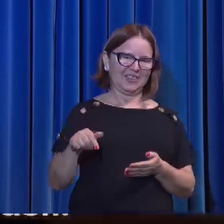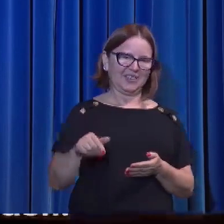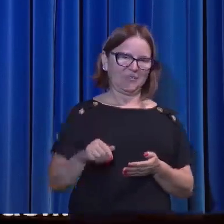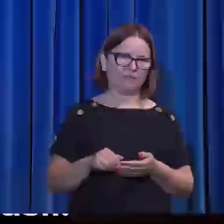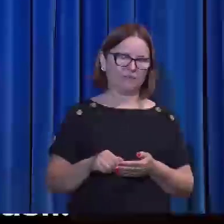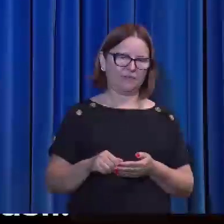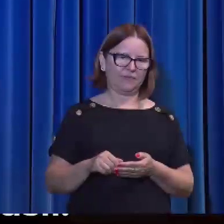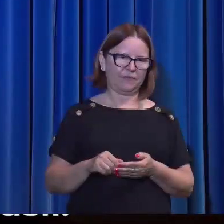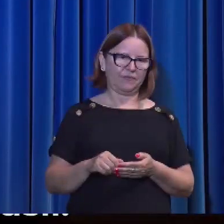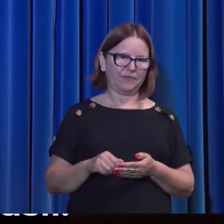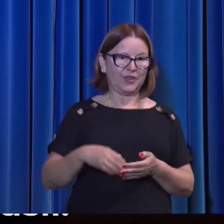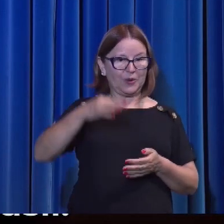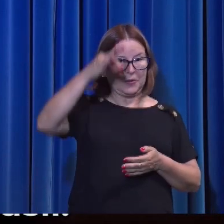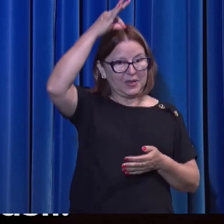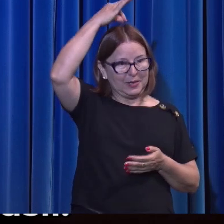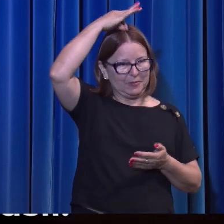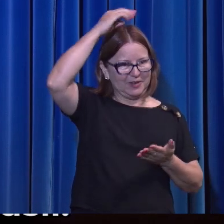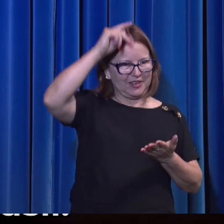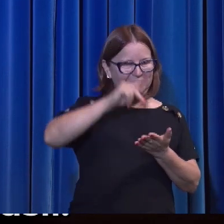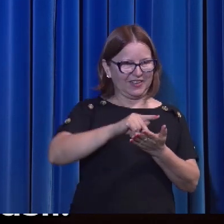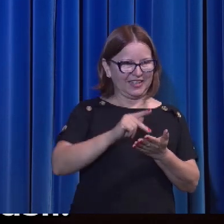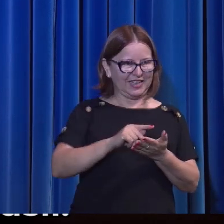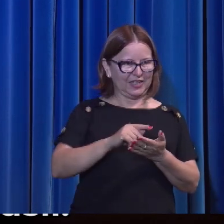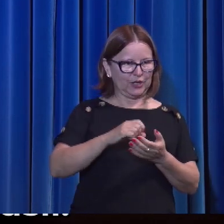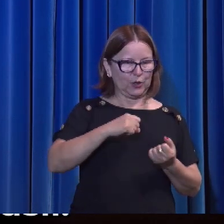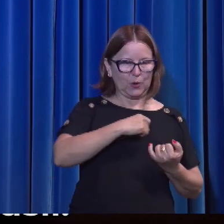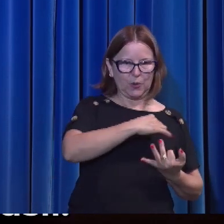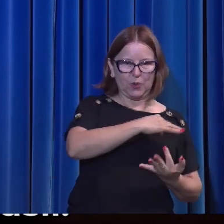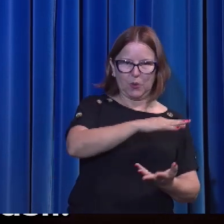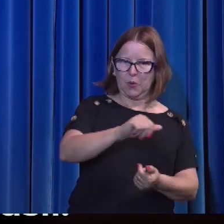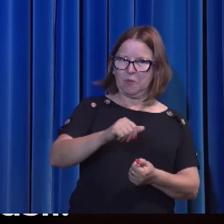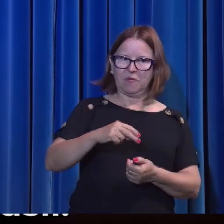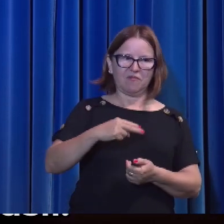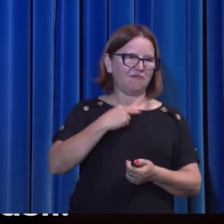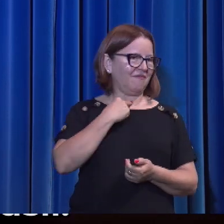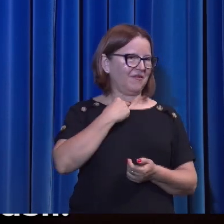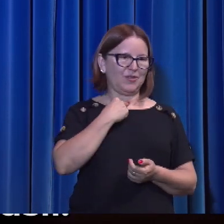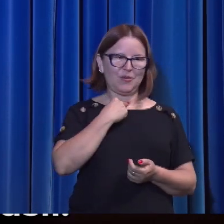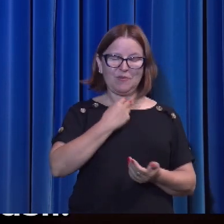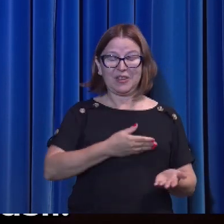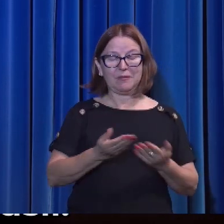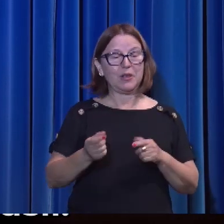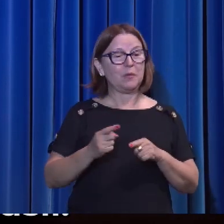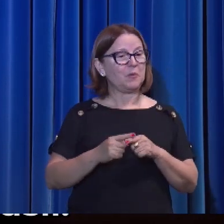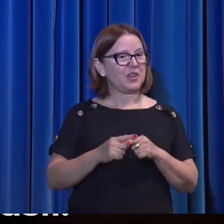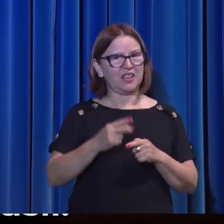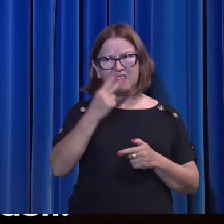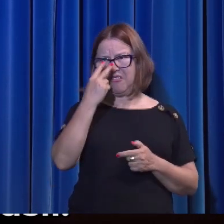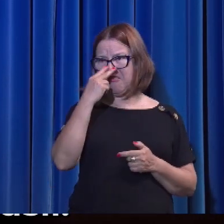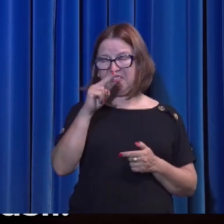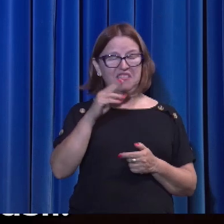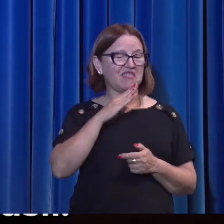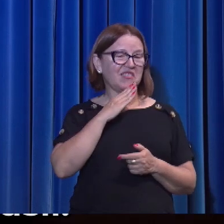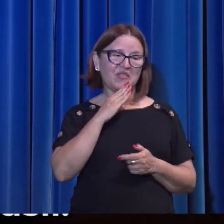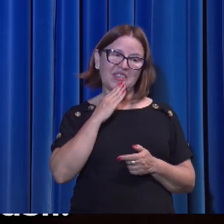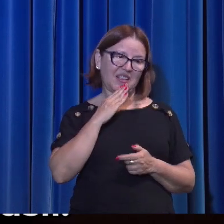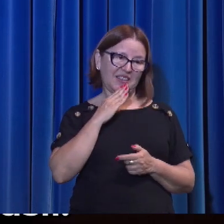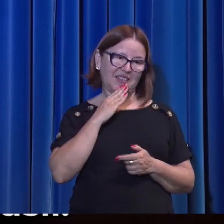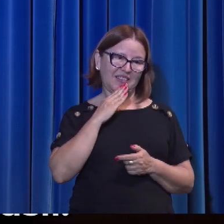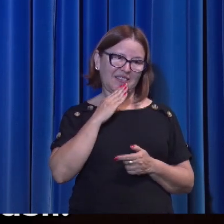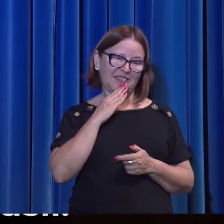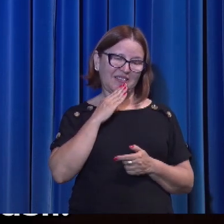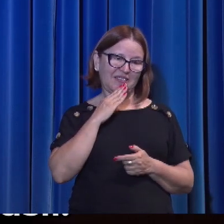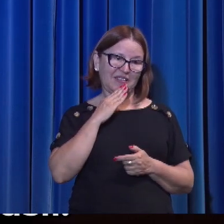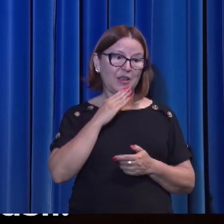O Espírito da verdade, que o mundo não pode receber, porque não o vê, nem o conhece.